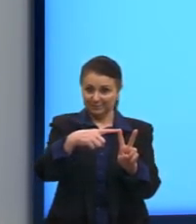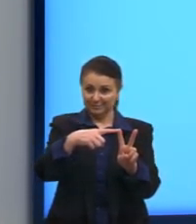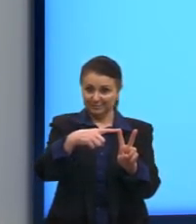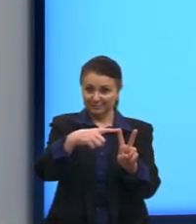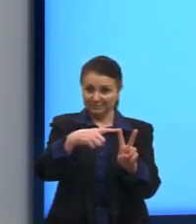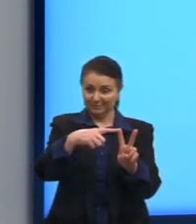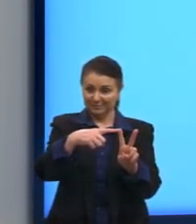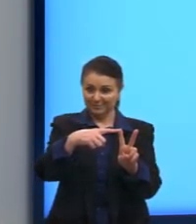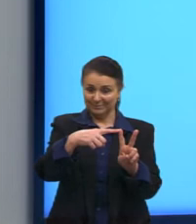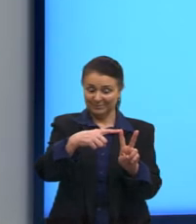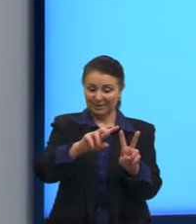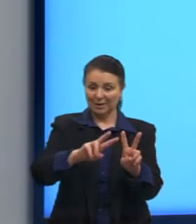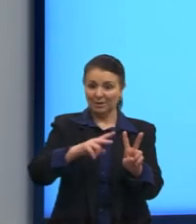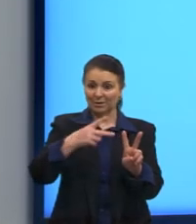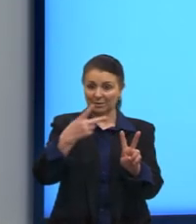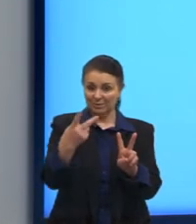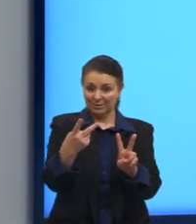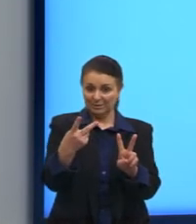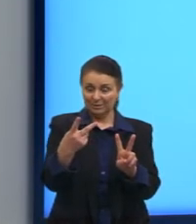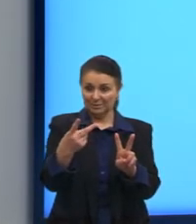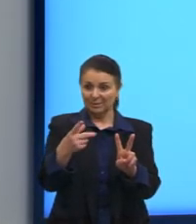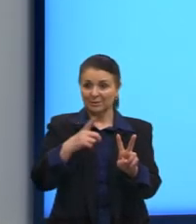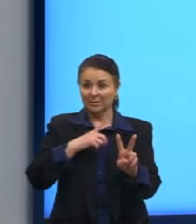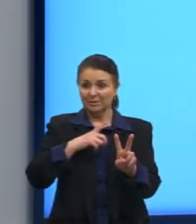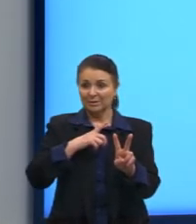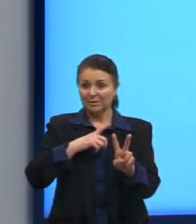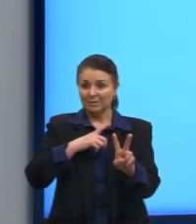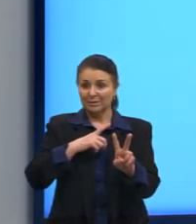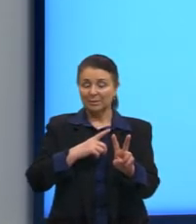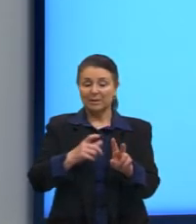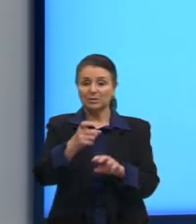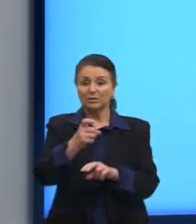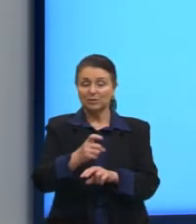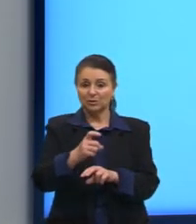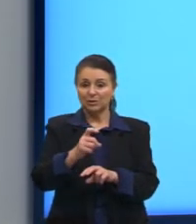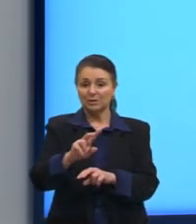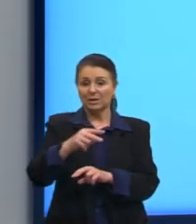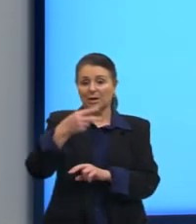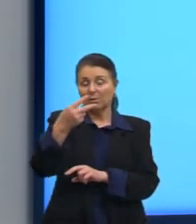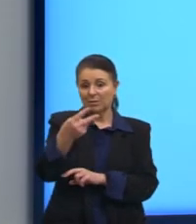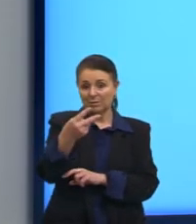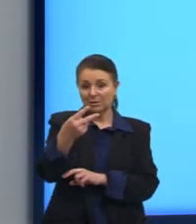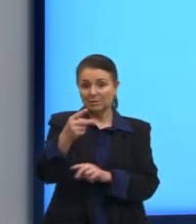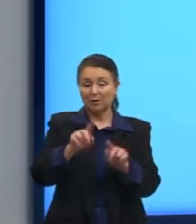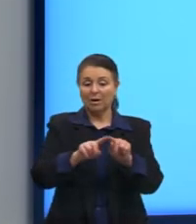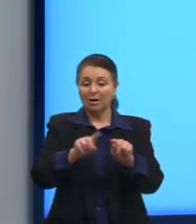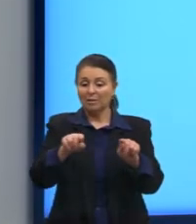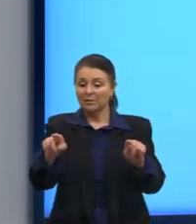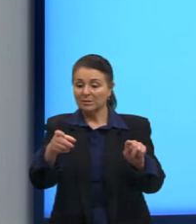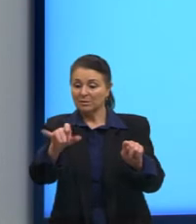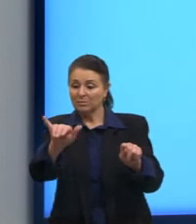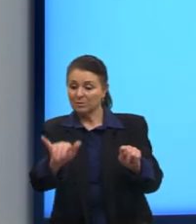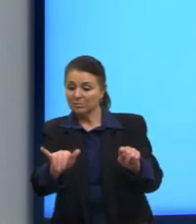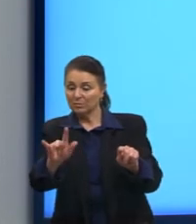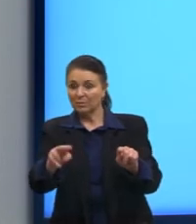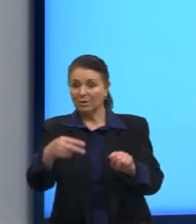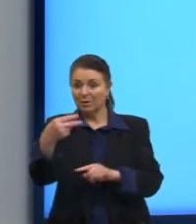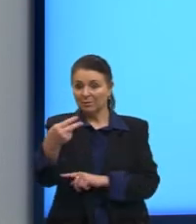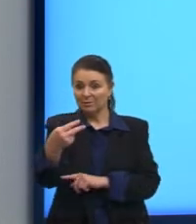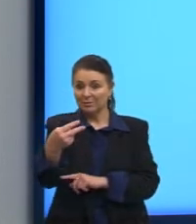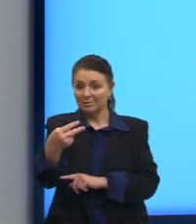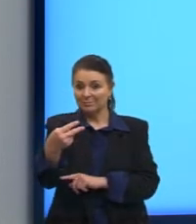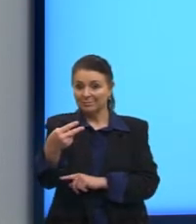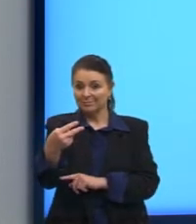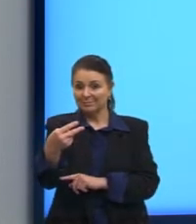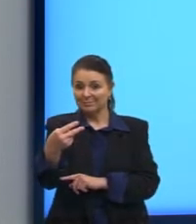então, dentro da raiz, a variação de X ao quadrado, mais a variação de Y ao quadrado. É exatamente